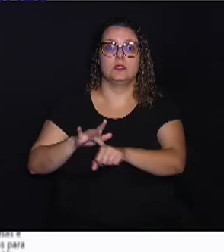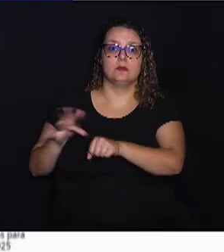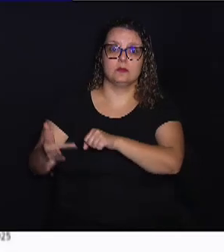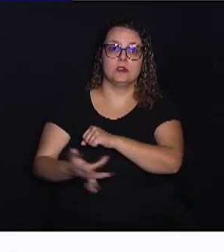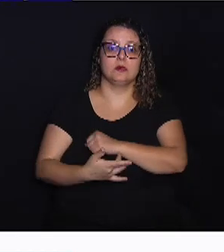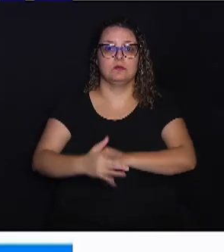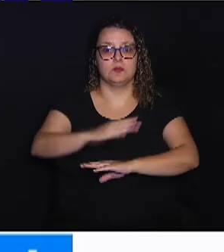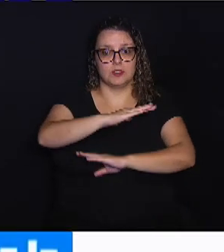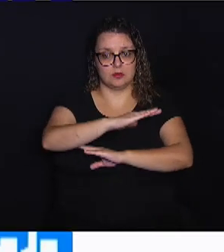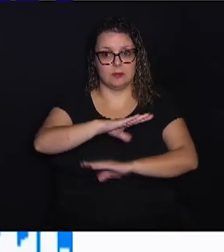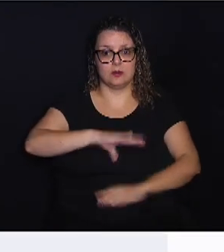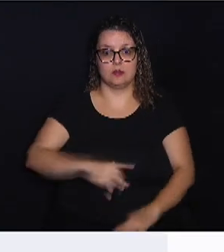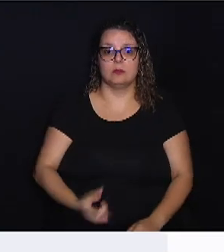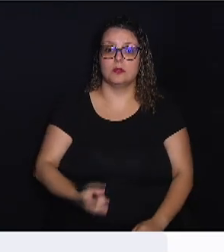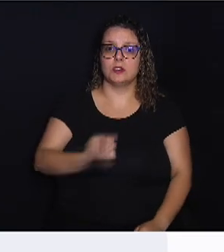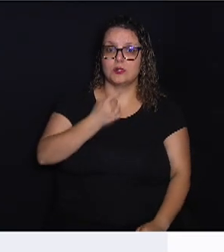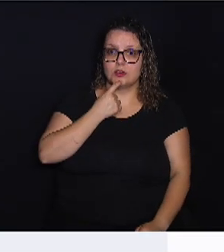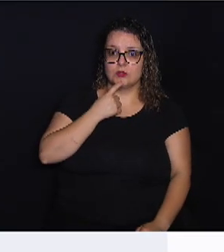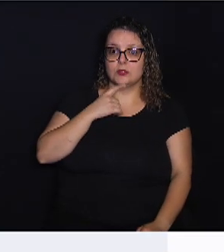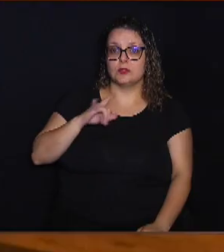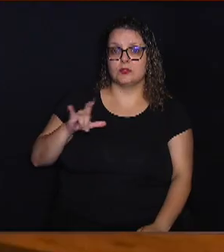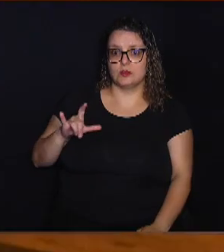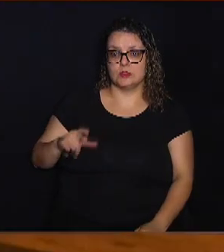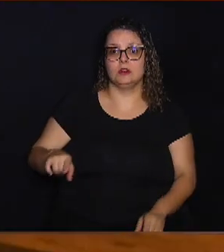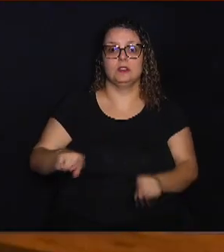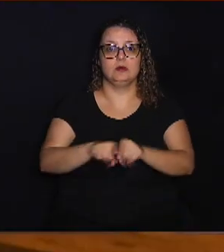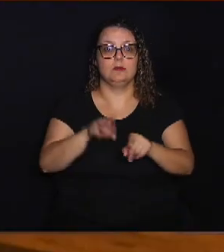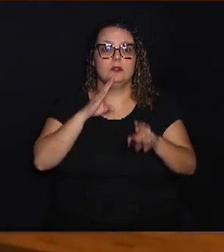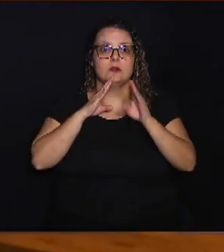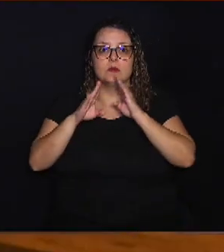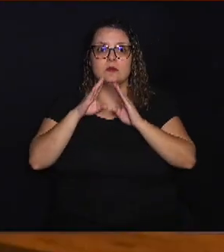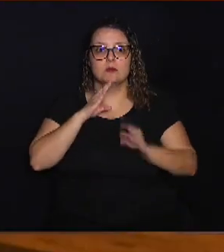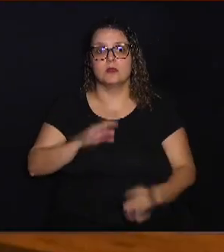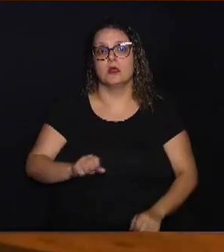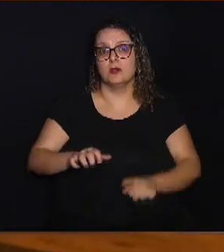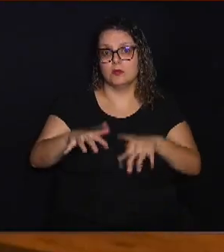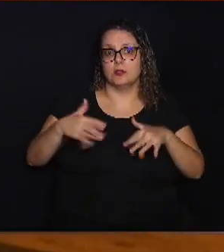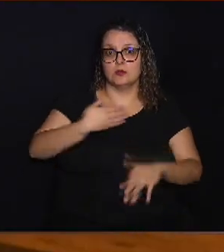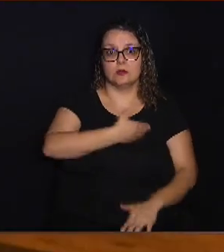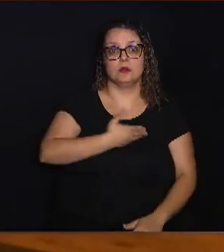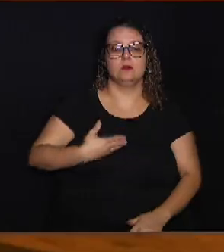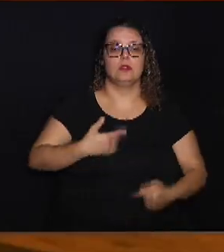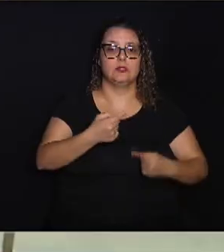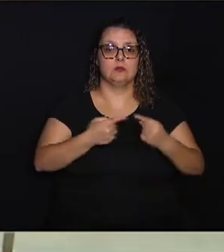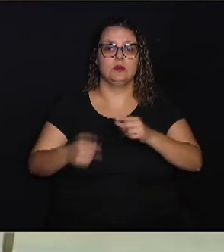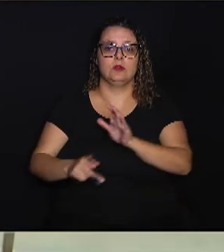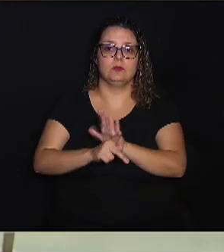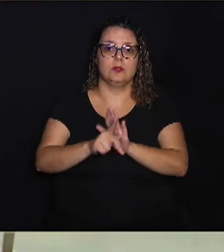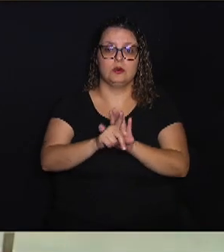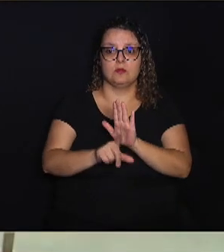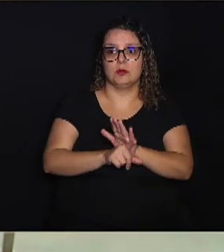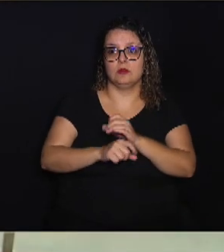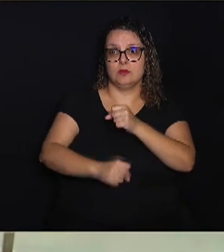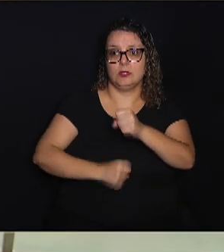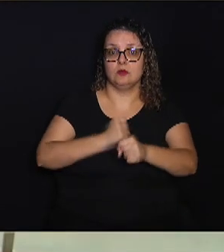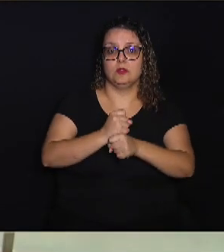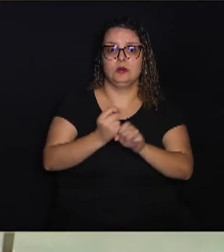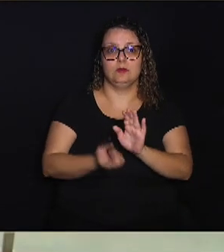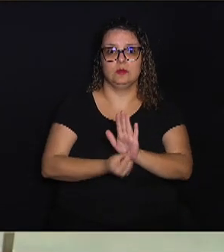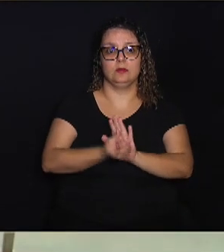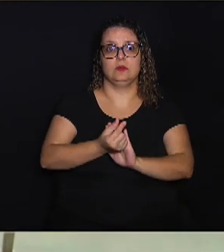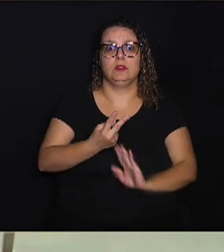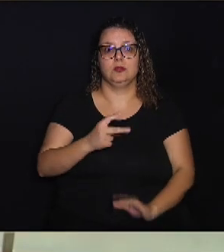Casa Legislativa Campineira, no Instagram e no Facebook. A audiência pública vai debater o projeto da Lei Orçamentária Anual para 2025,